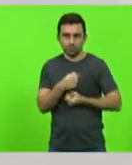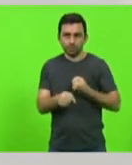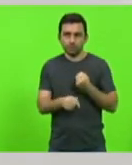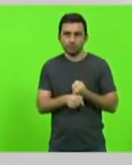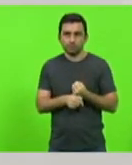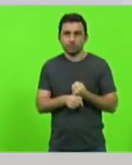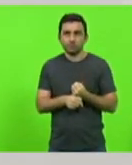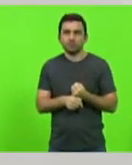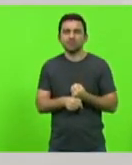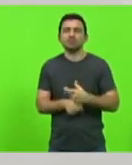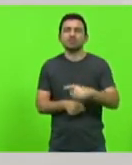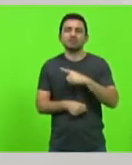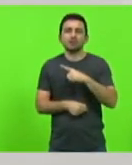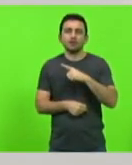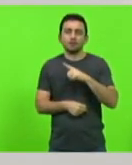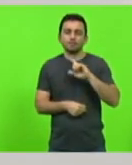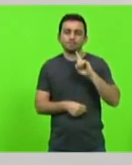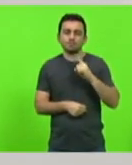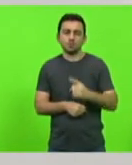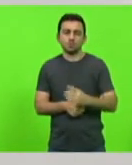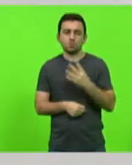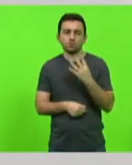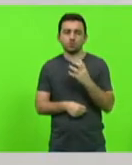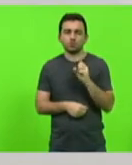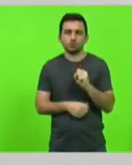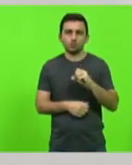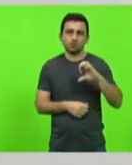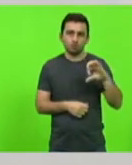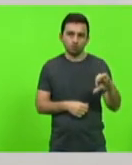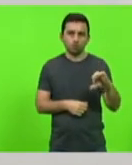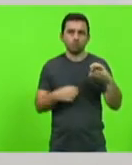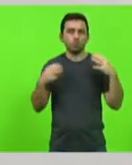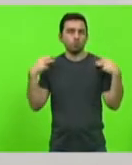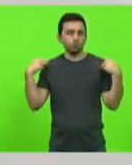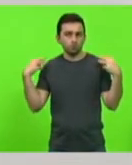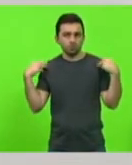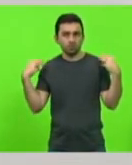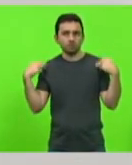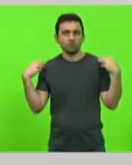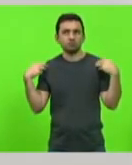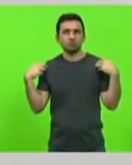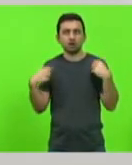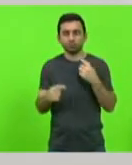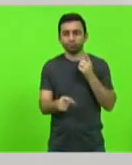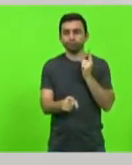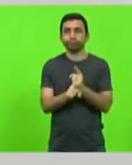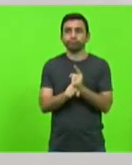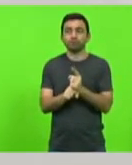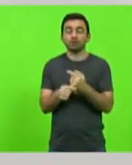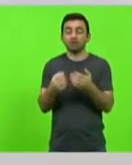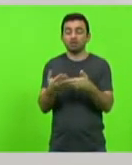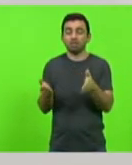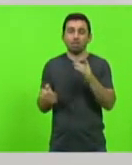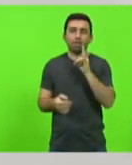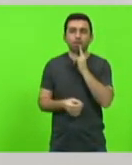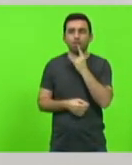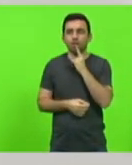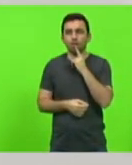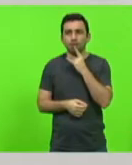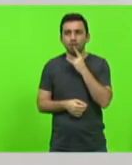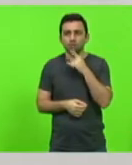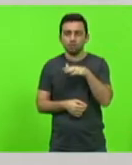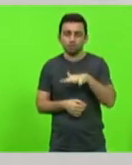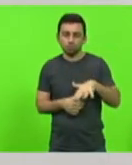1.489 motoristas flagrados conduzindo e embriagados veículos em vias